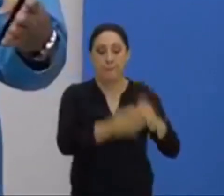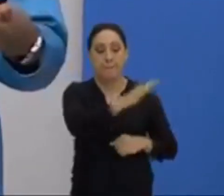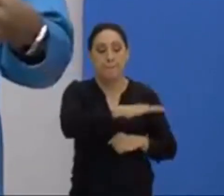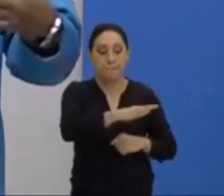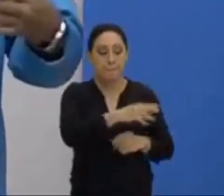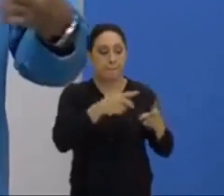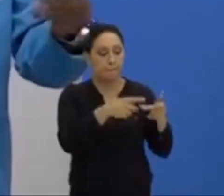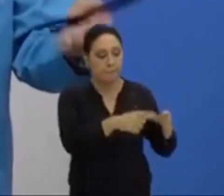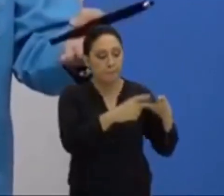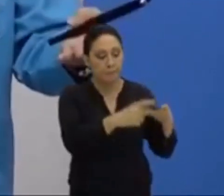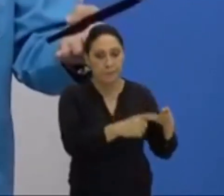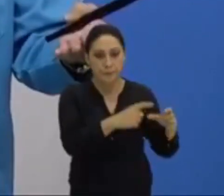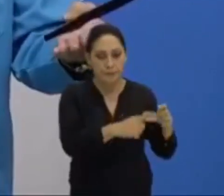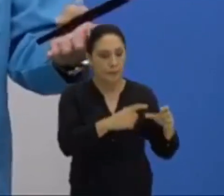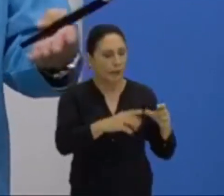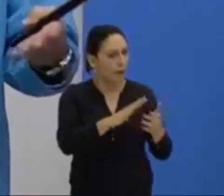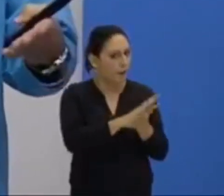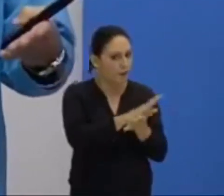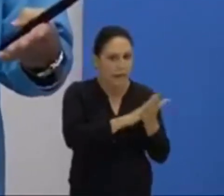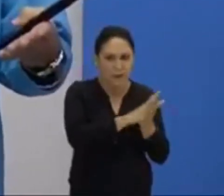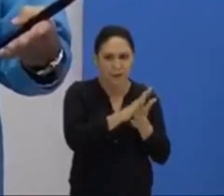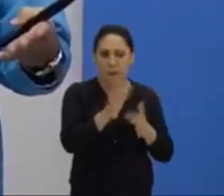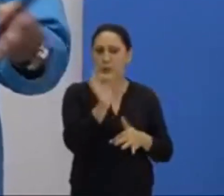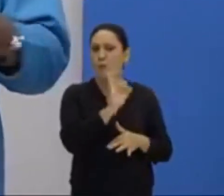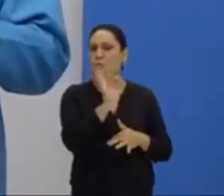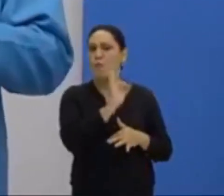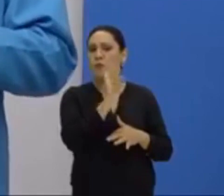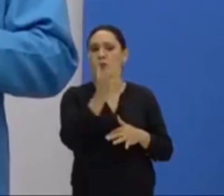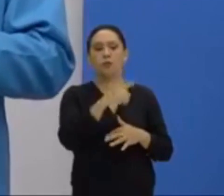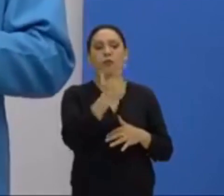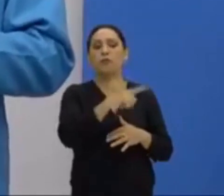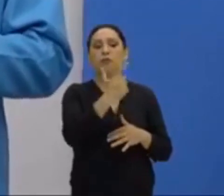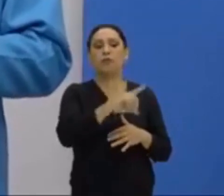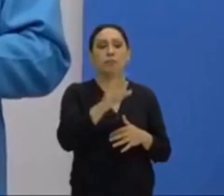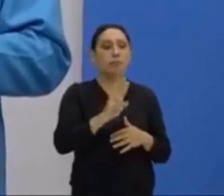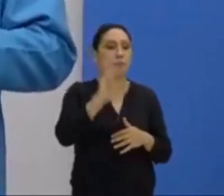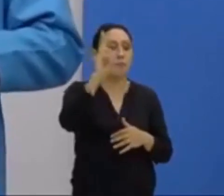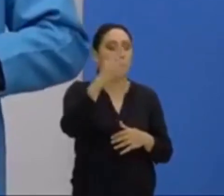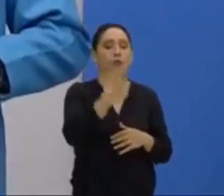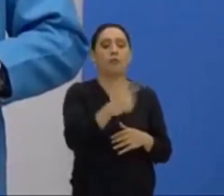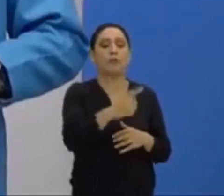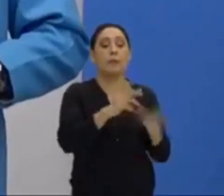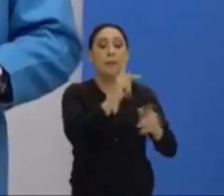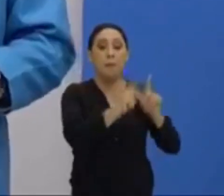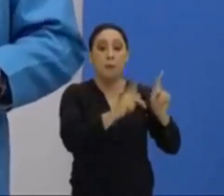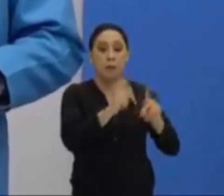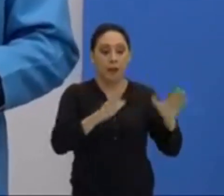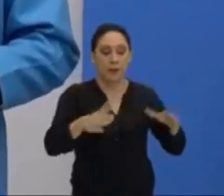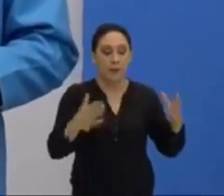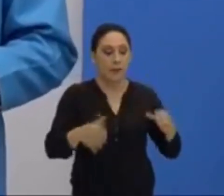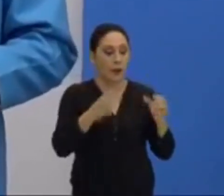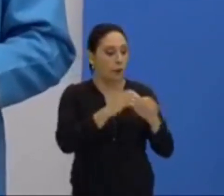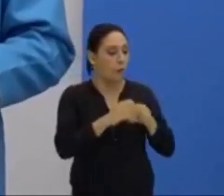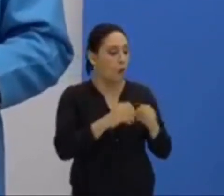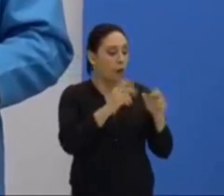que esse território é um território vazio. Um território sem dono, um território sem povo. E a partir da saída dos judeus, você